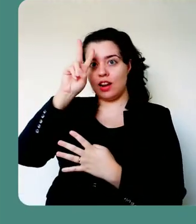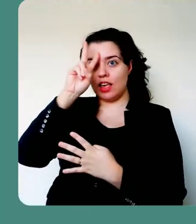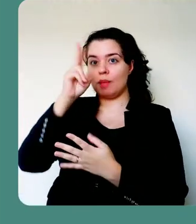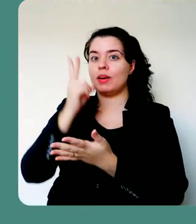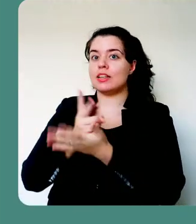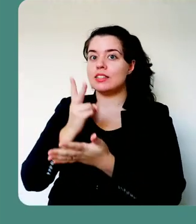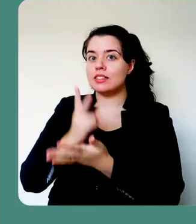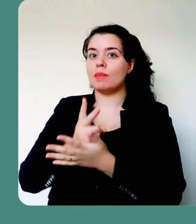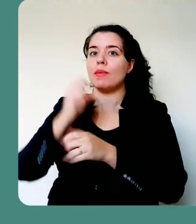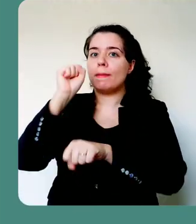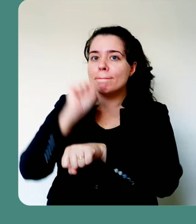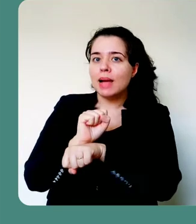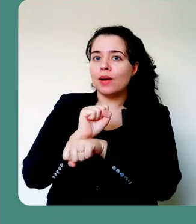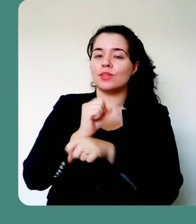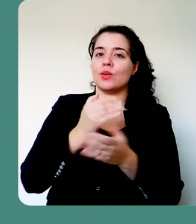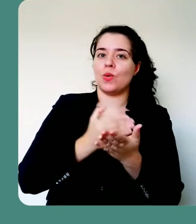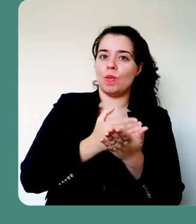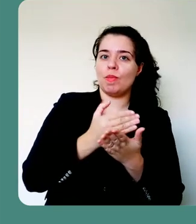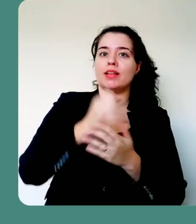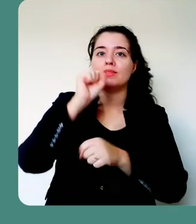e no fim de cada transição.